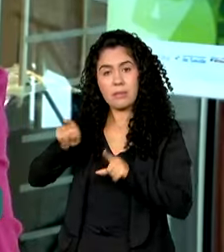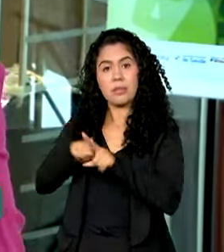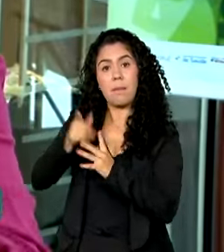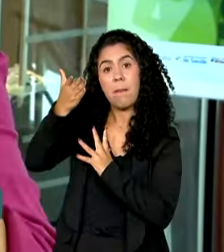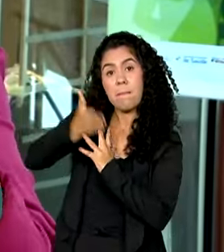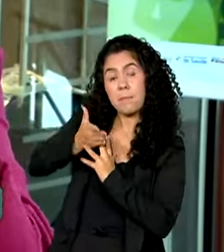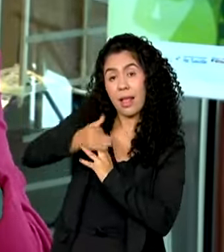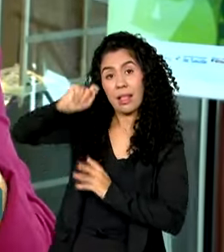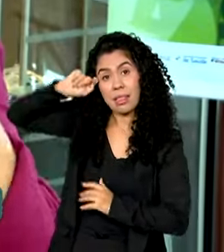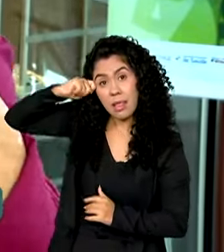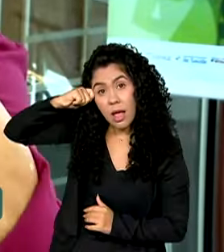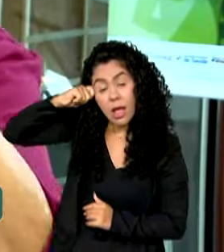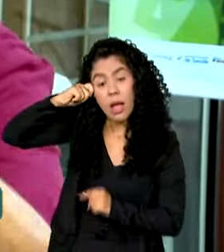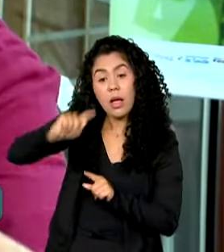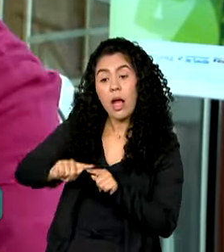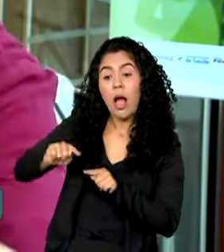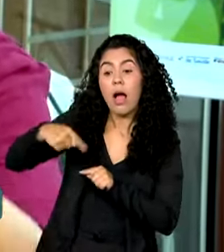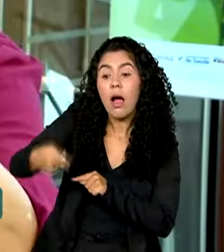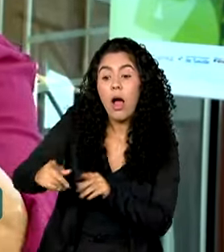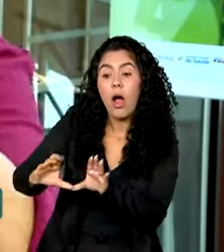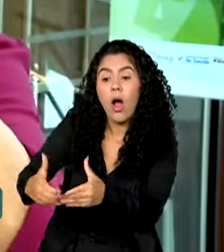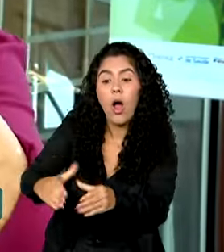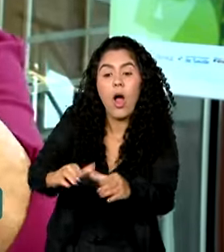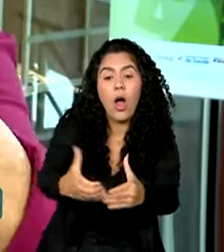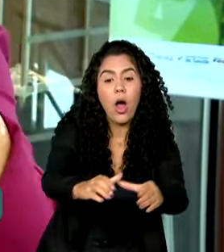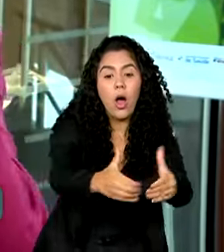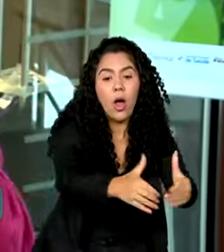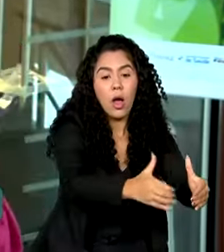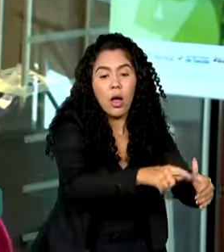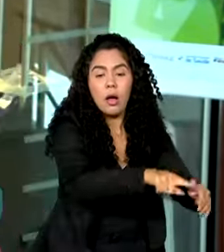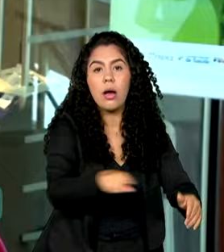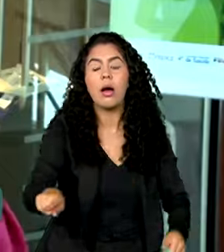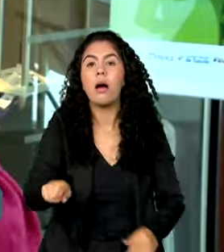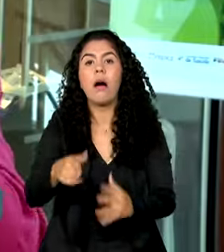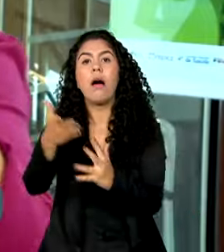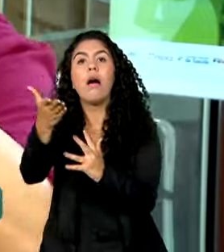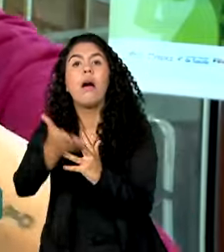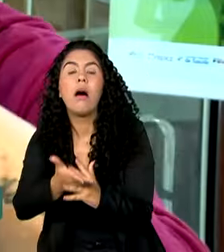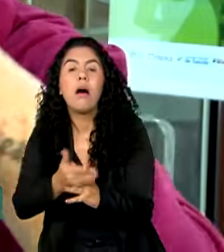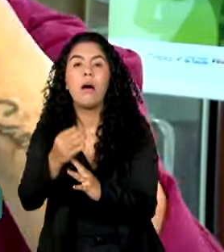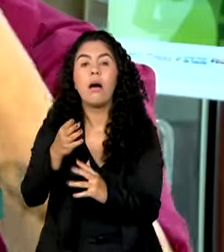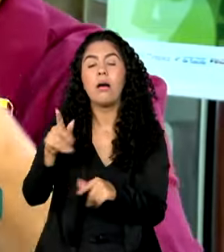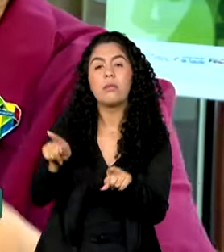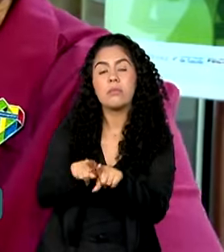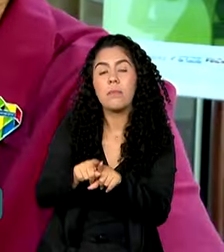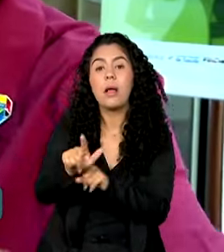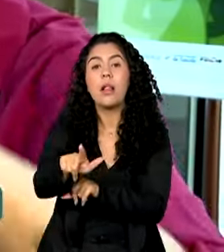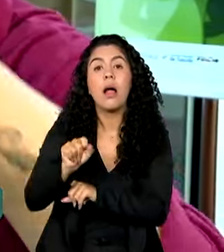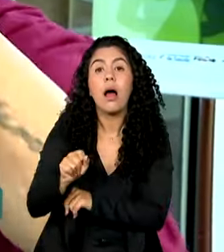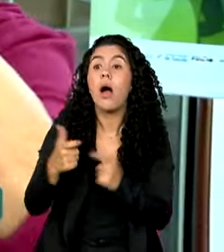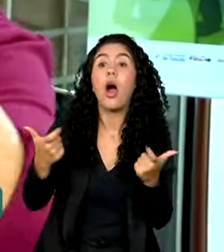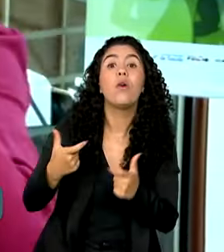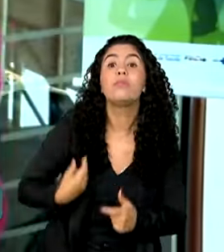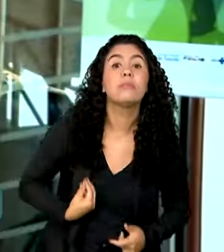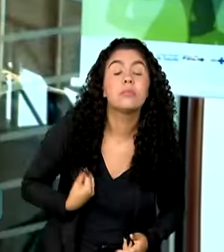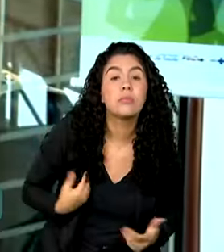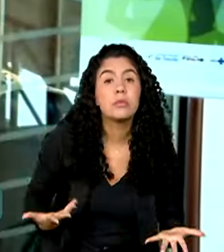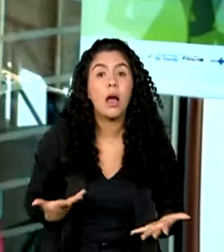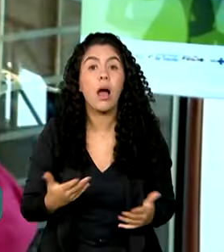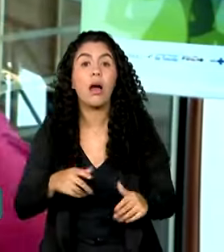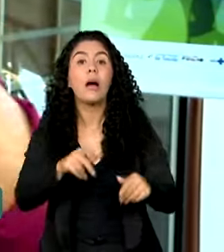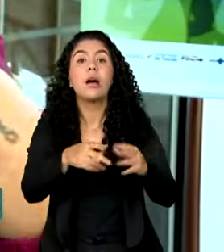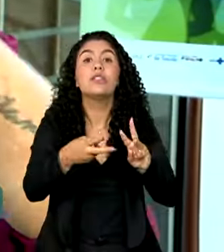negras. Mas onde estão as outras, né? As outras lésbicas e bissexuais negras? Aonde estão as não negras? Aonde estão as